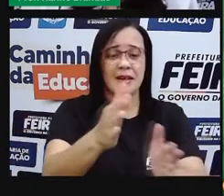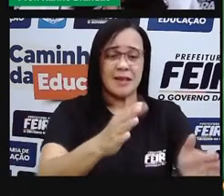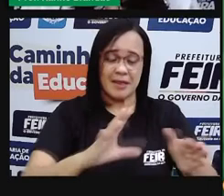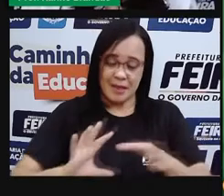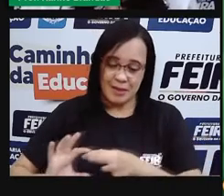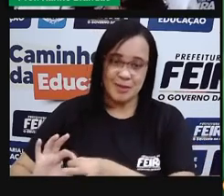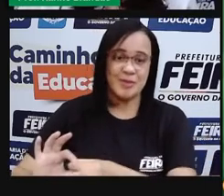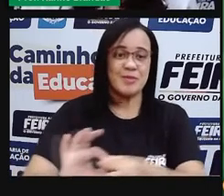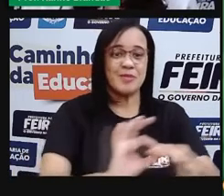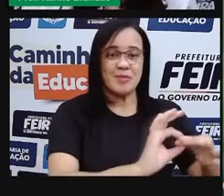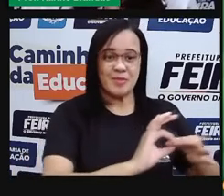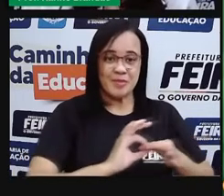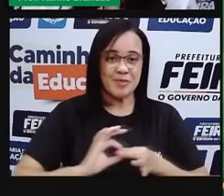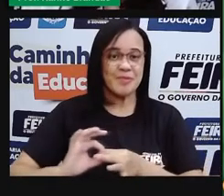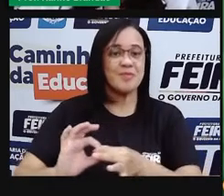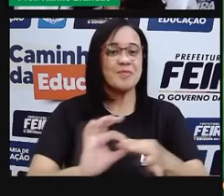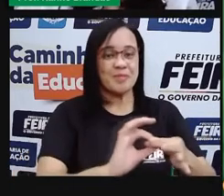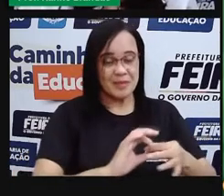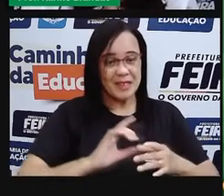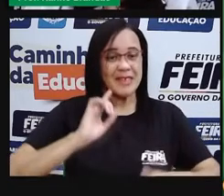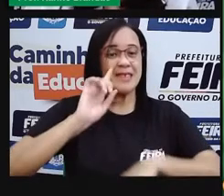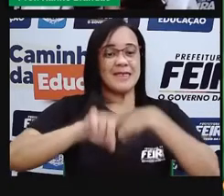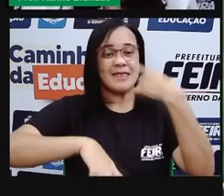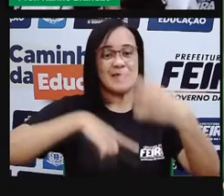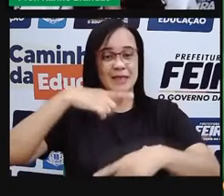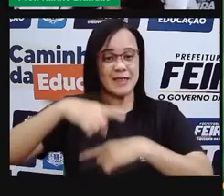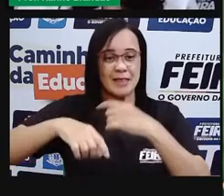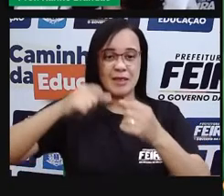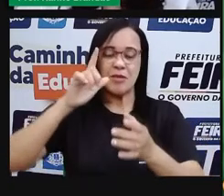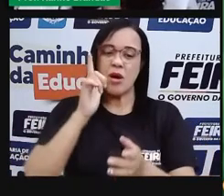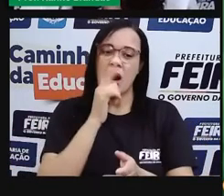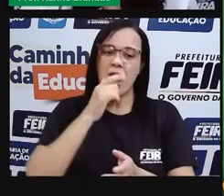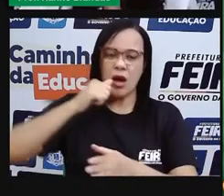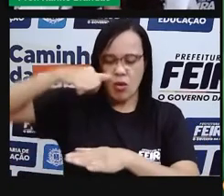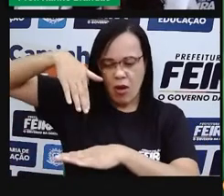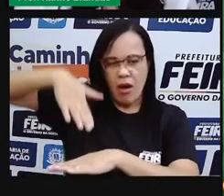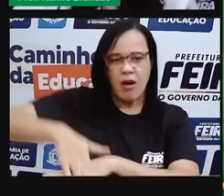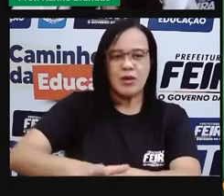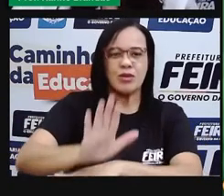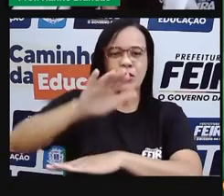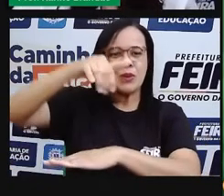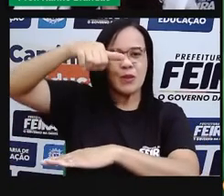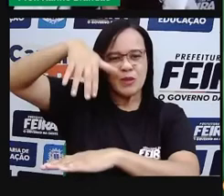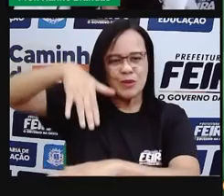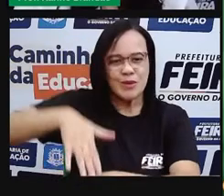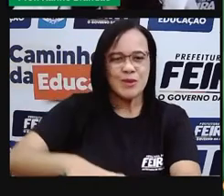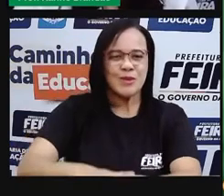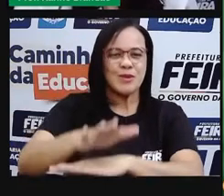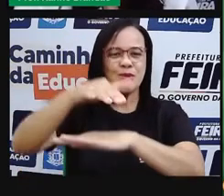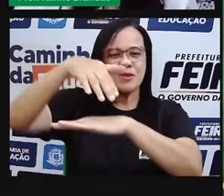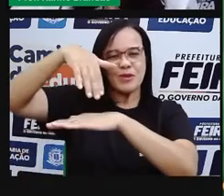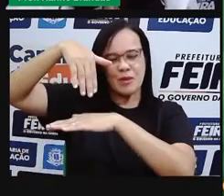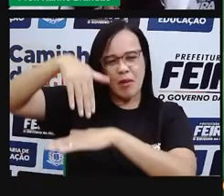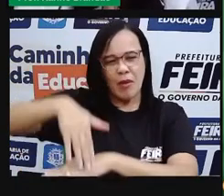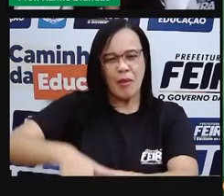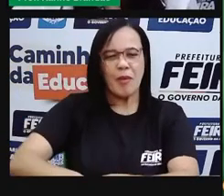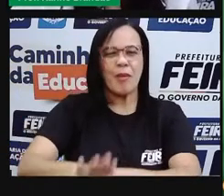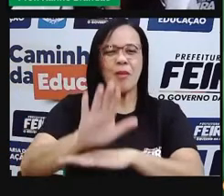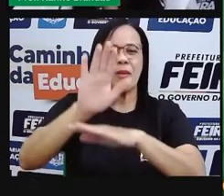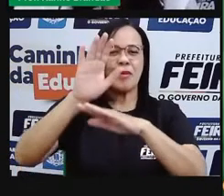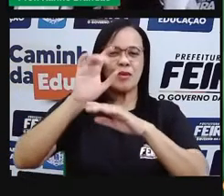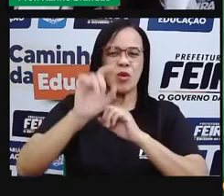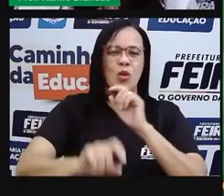né? E depois de um tempo, essas águas, principalmente elas vão encontrar, o final desse